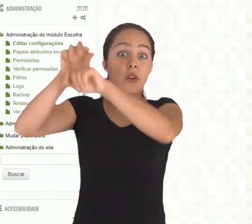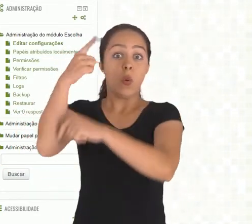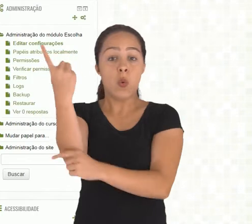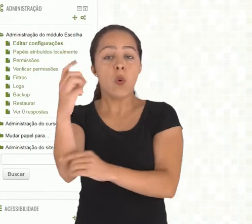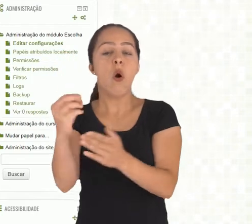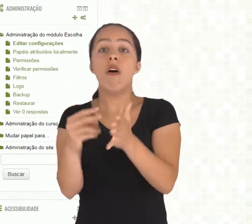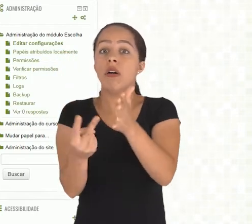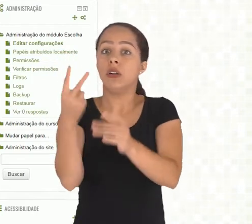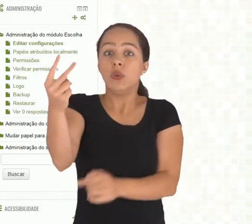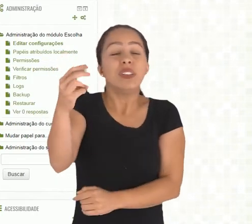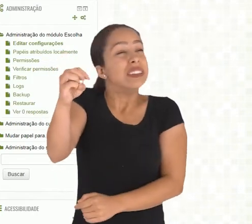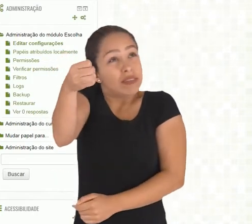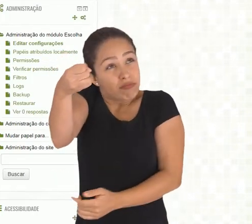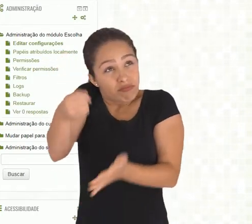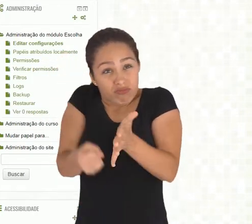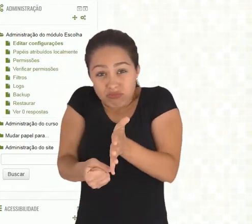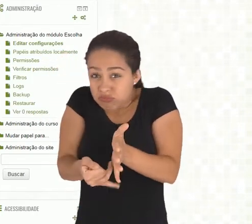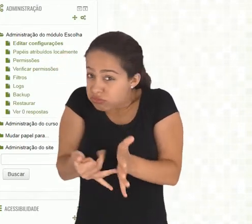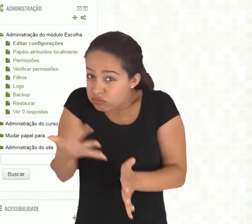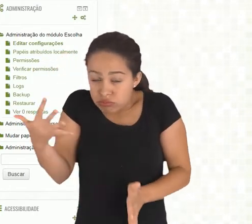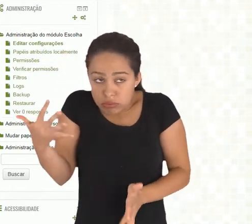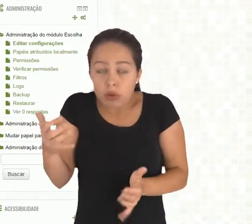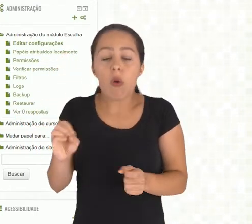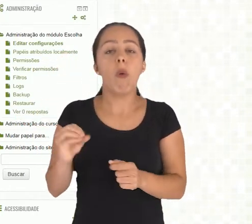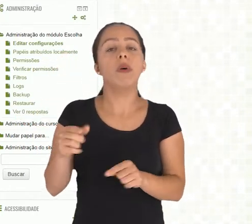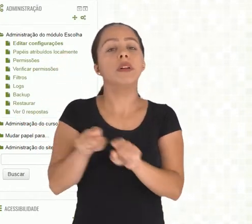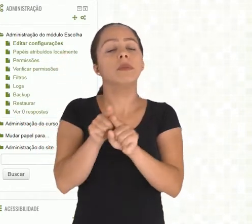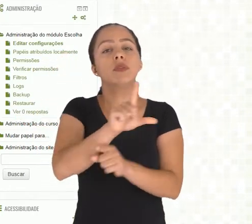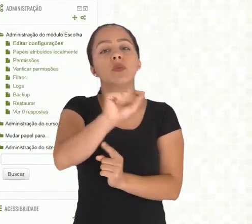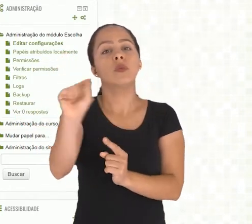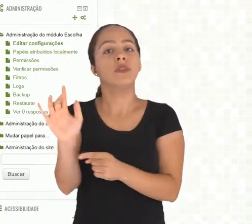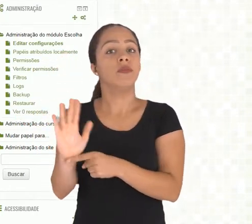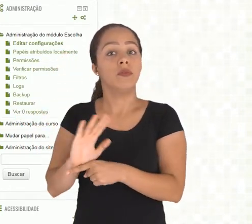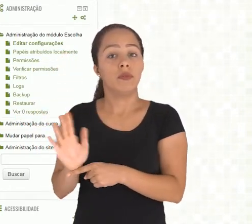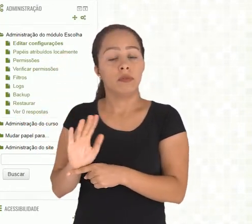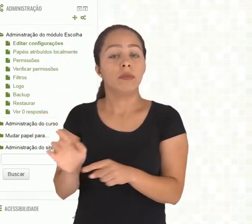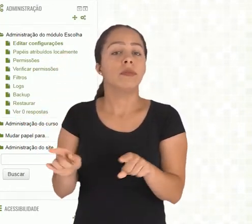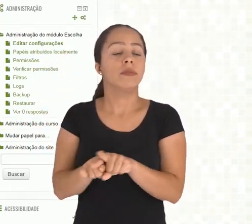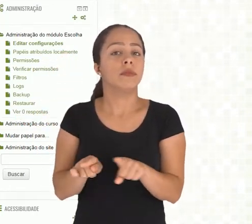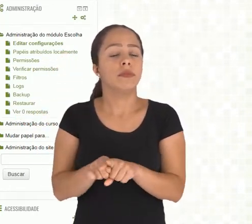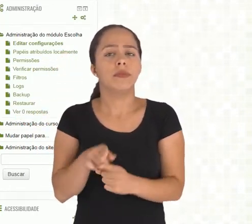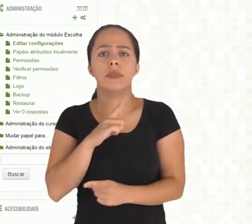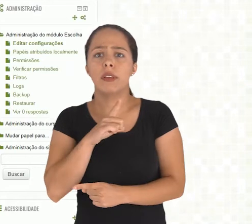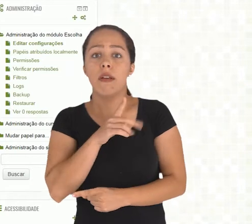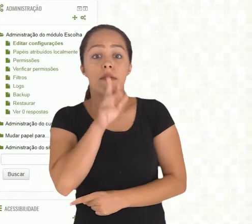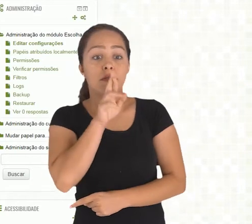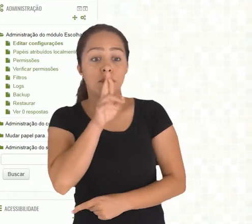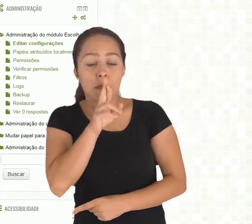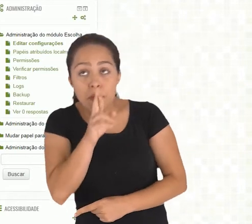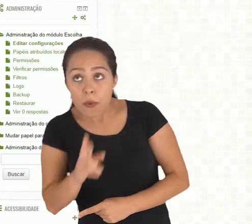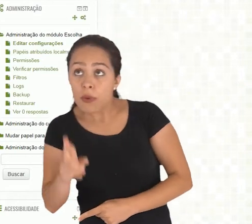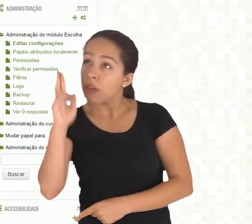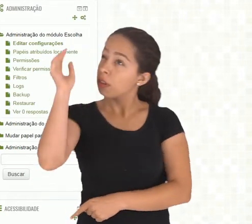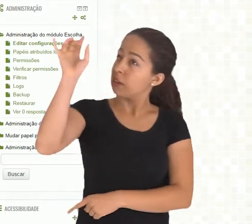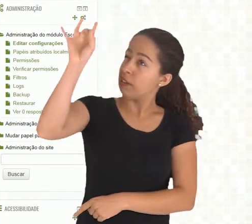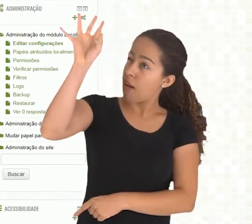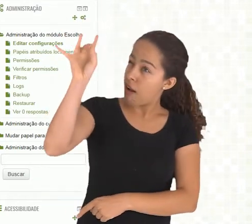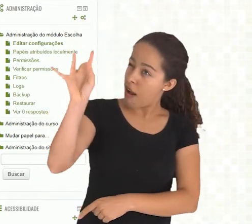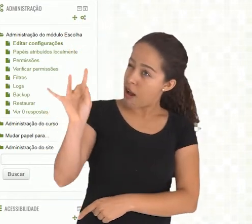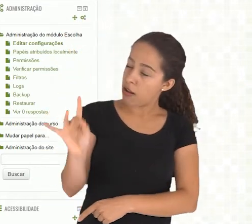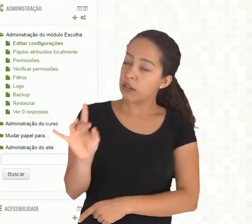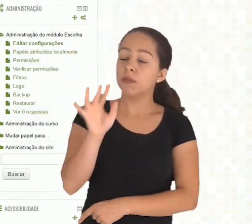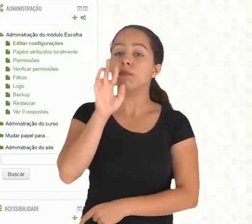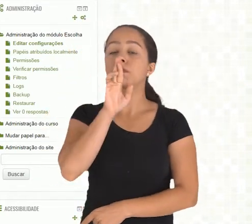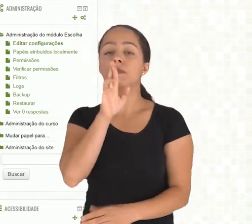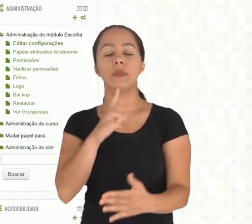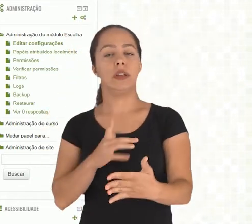gostaria de ver, ou no caso de grupos, não é possível fazer isso, né? Você pode limitar o número de respostas